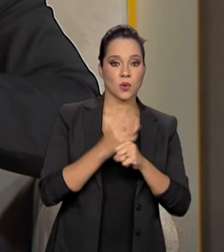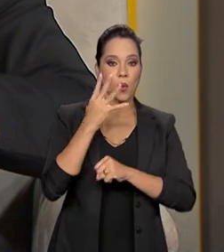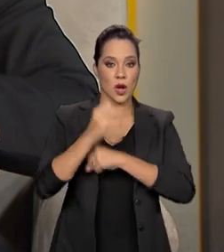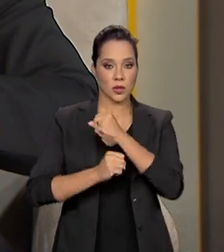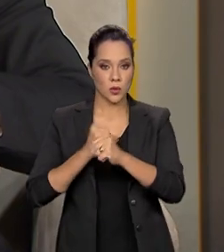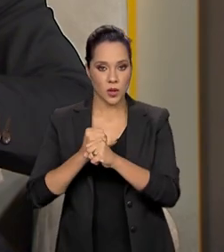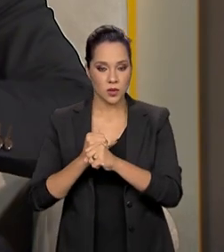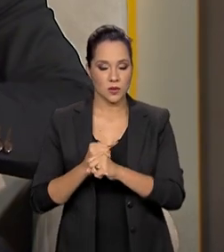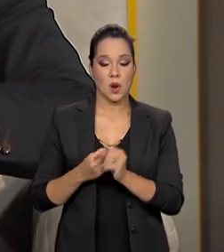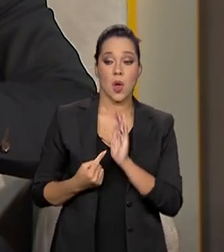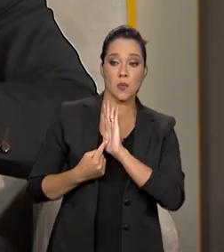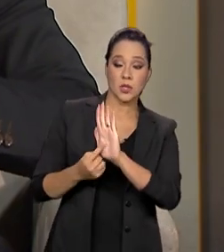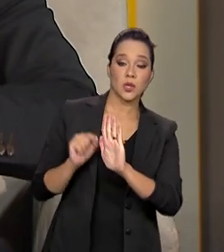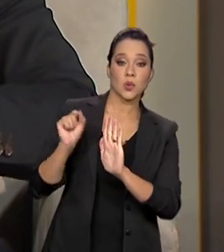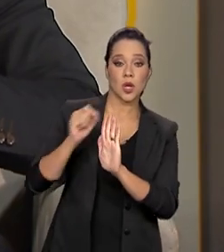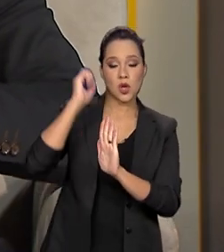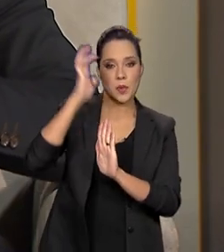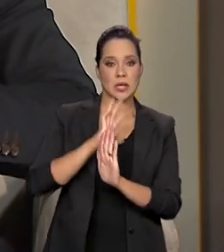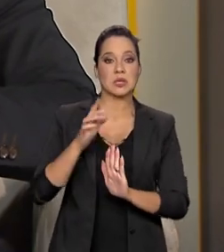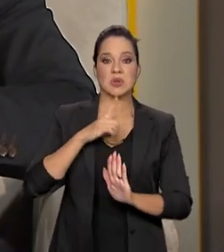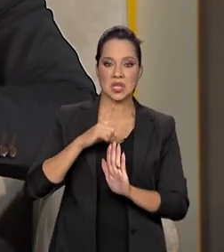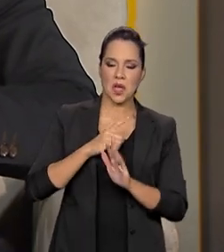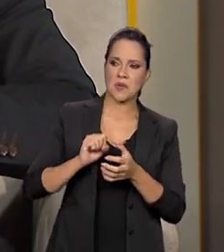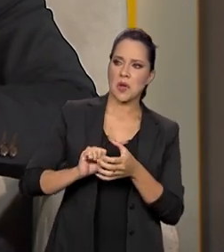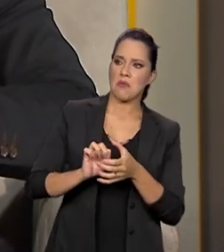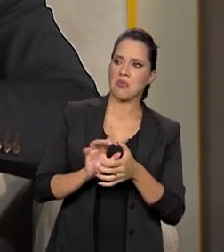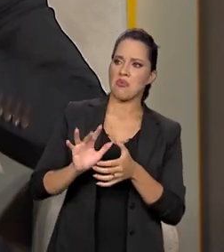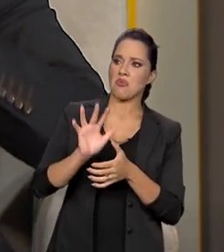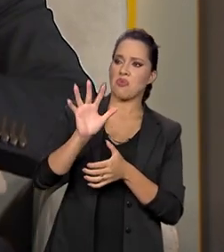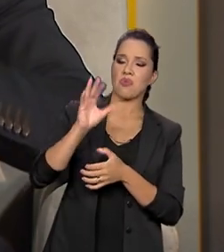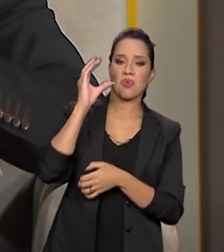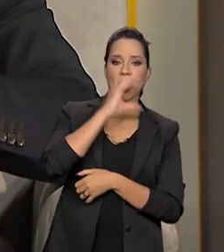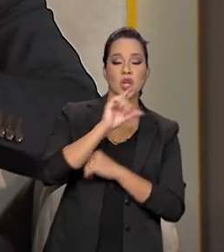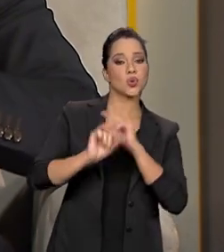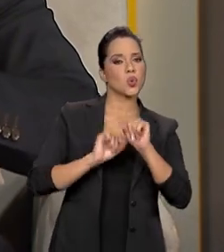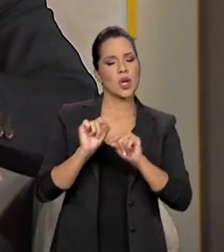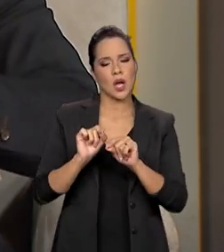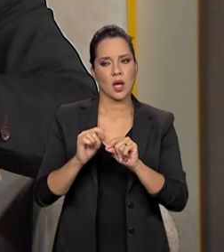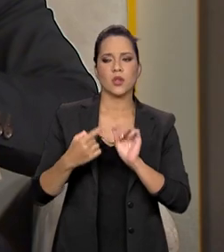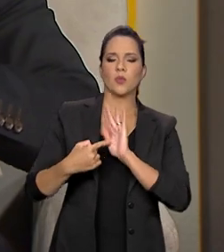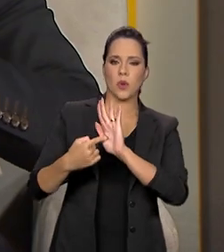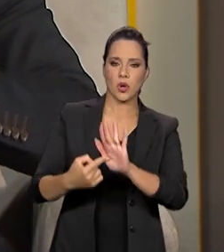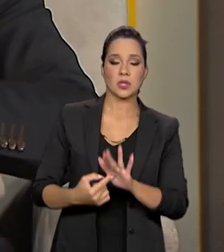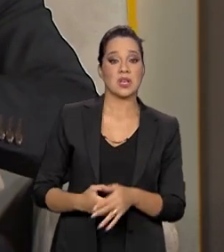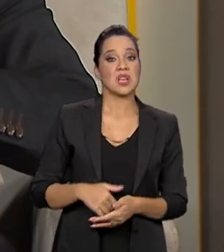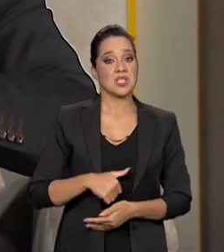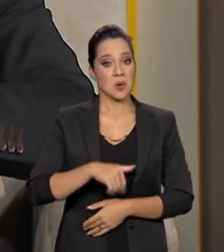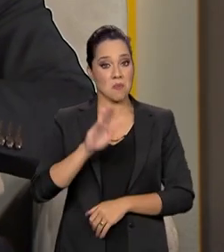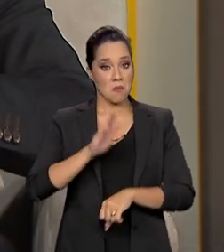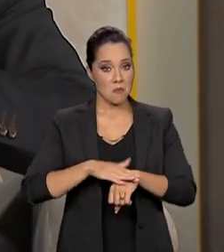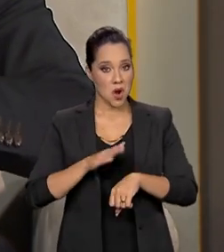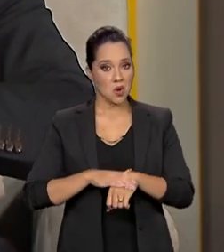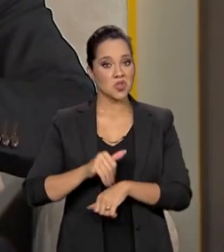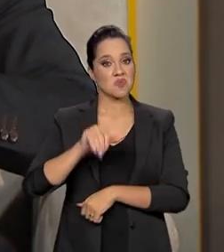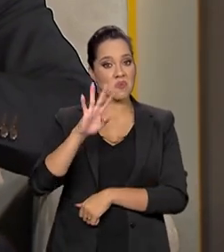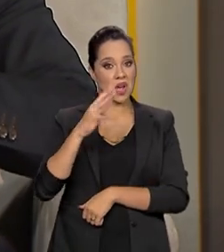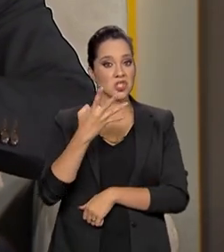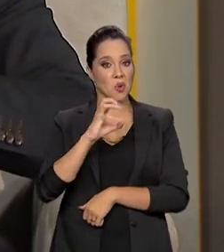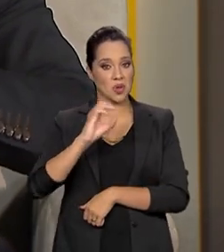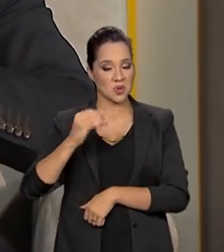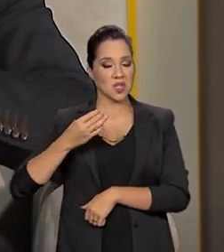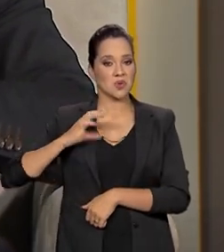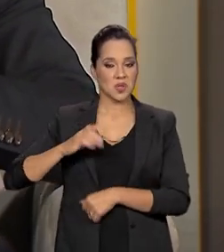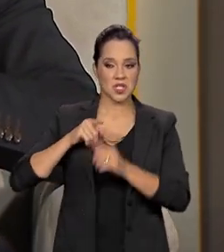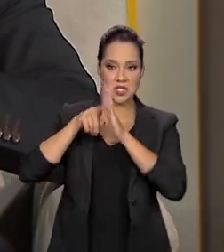colocando aquilo que o Brasil emitiu de gases de efeito estufa e isso é feito por mais de 400 cientistas envolvidos